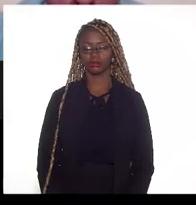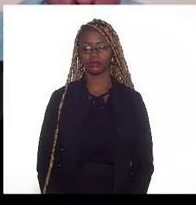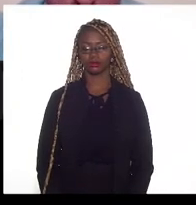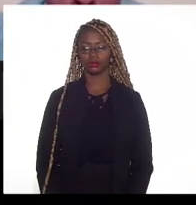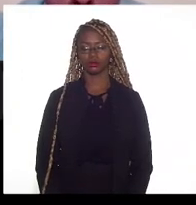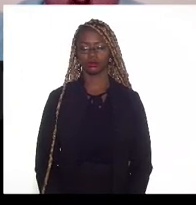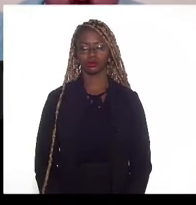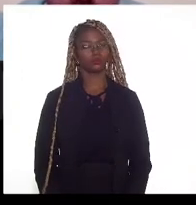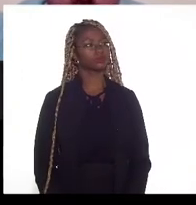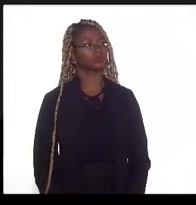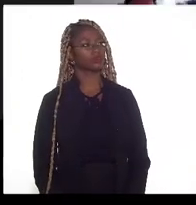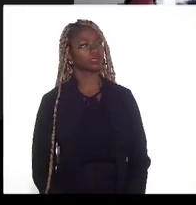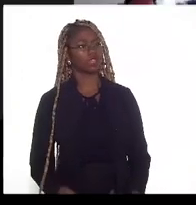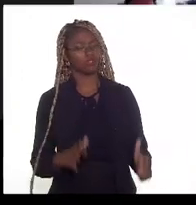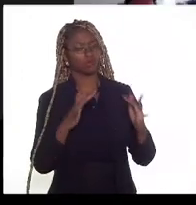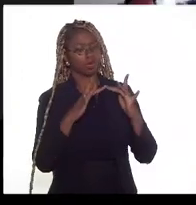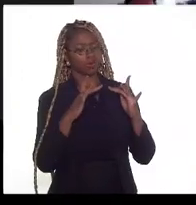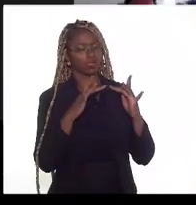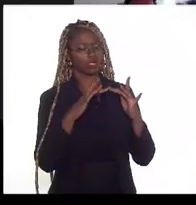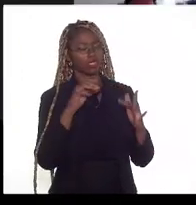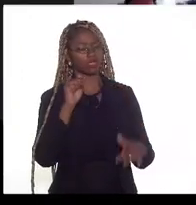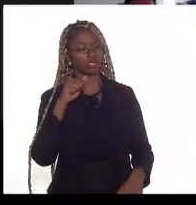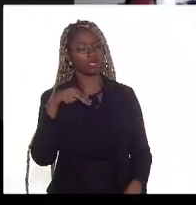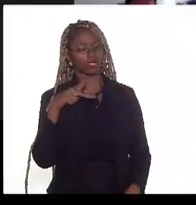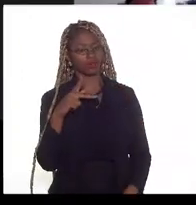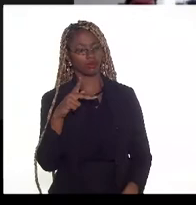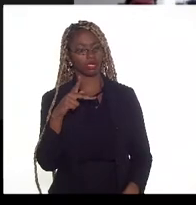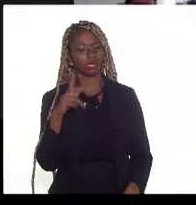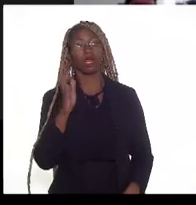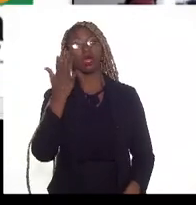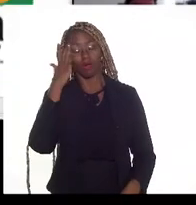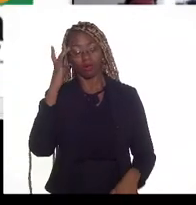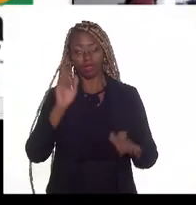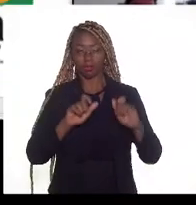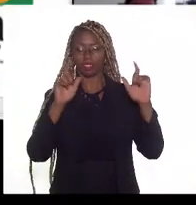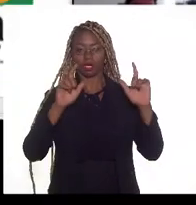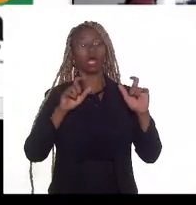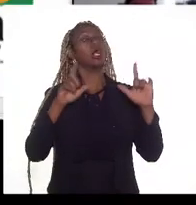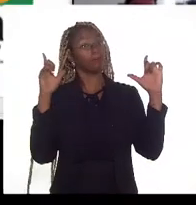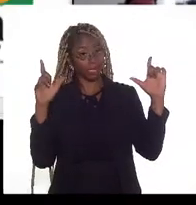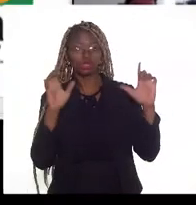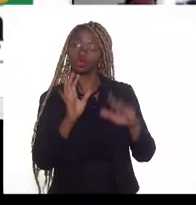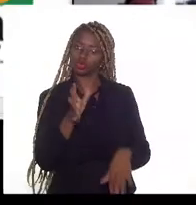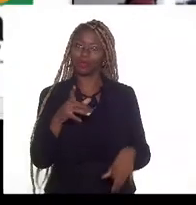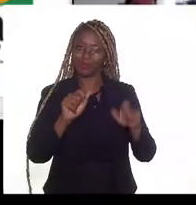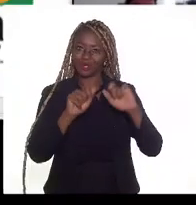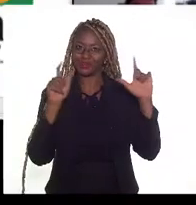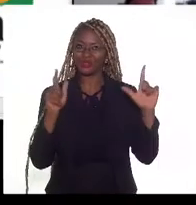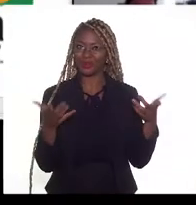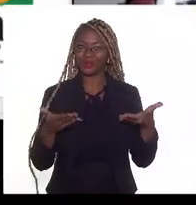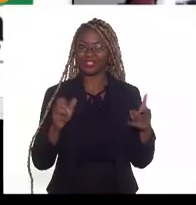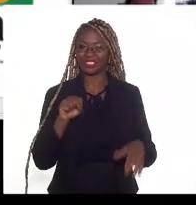Faz aí o contato com ANP para ver. Vai aparecer agora. Apareceu.